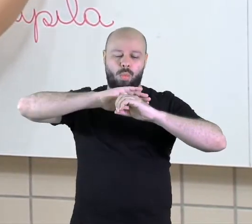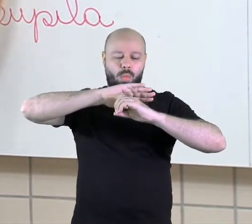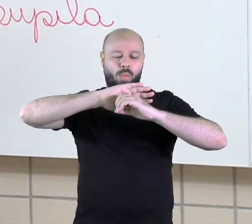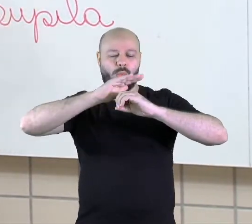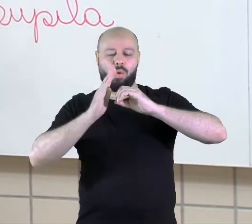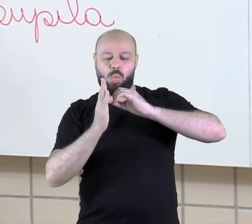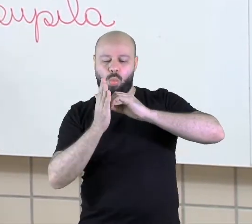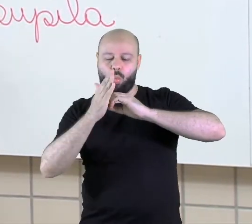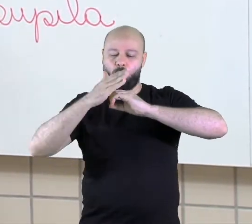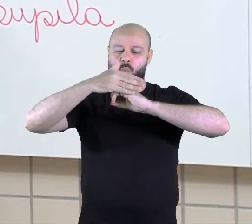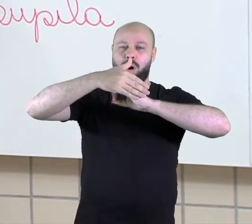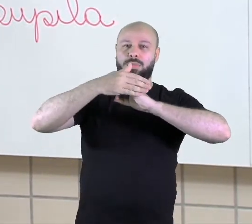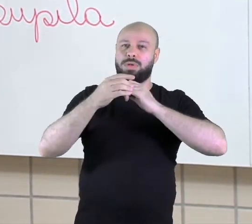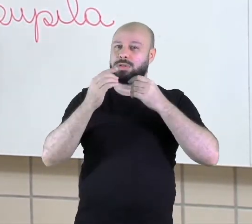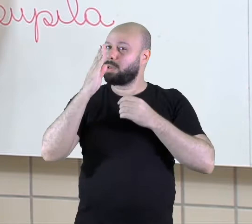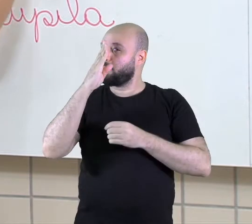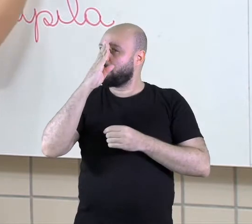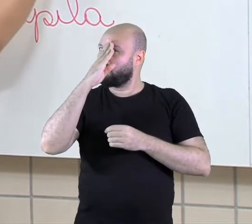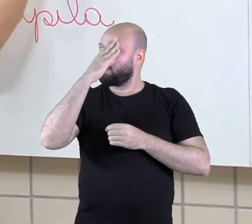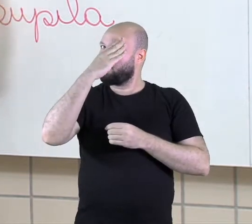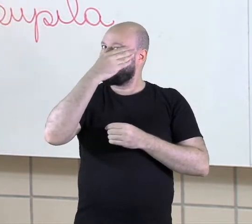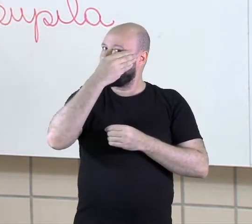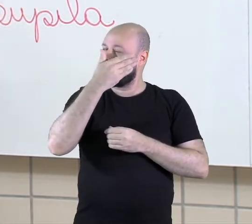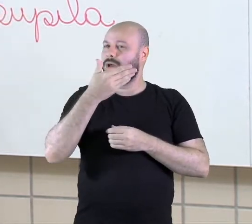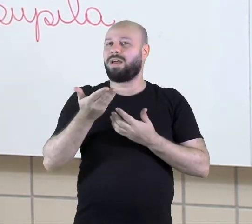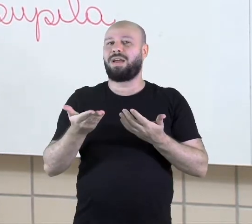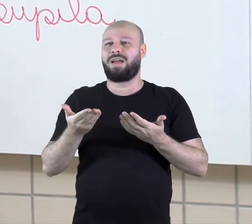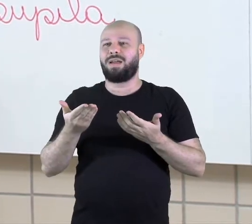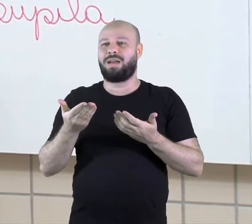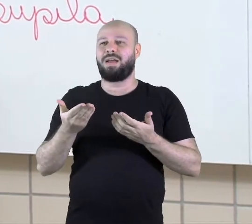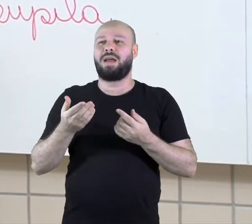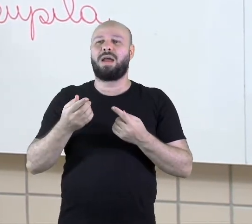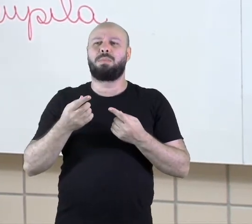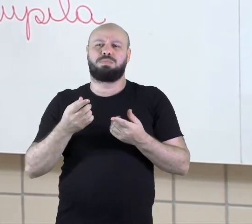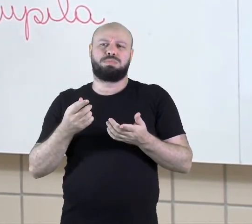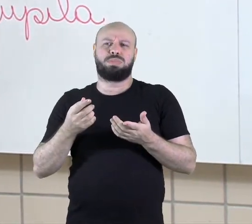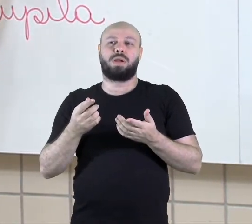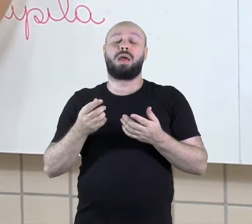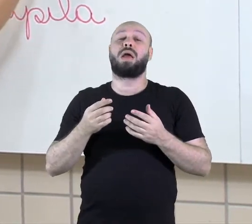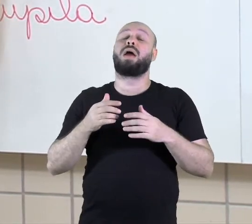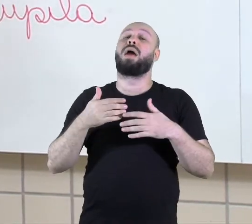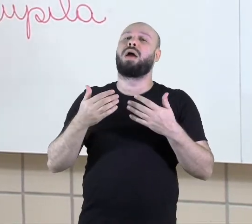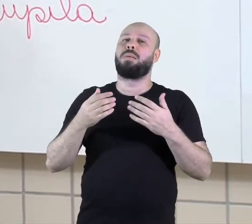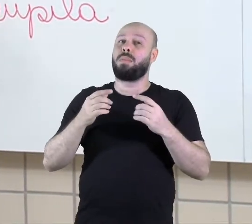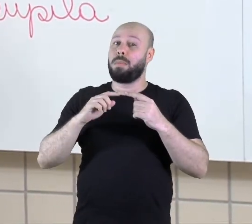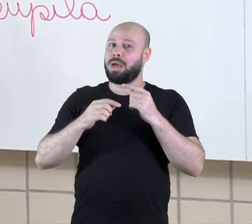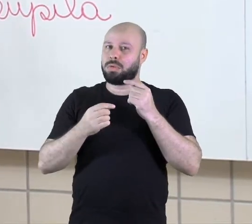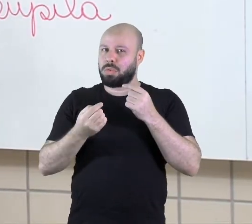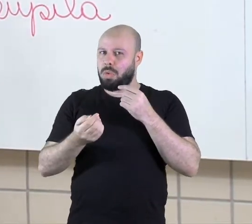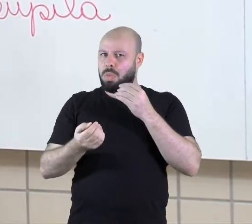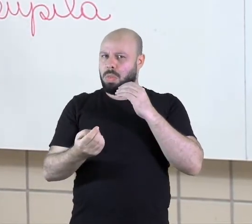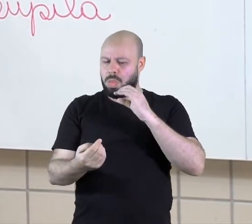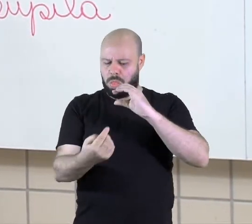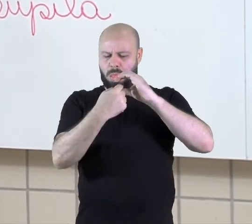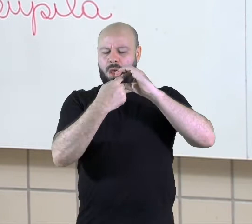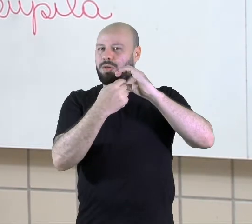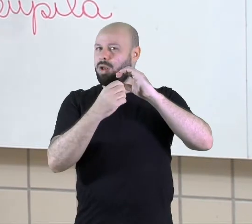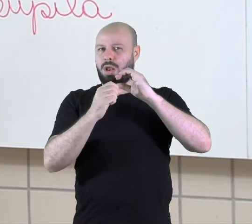aqui, ó, do tecido do meu olho, acima do meu olho,